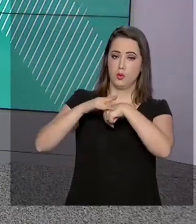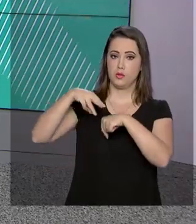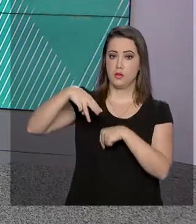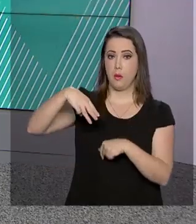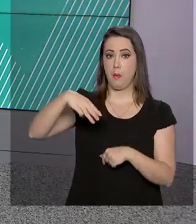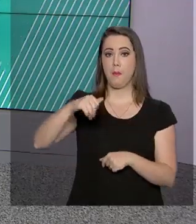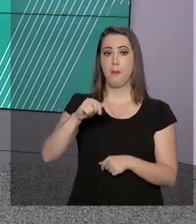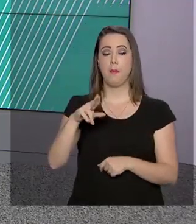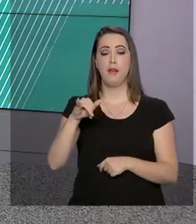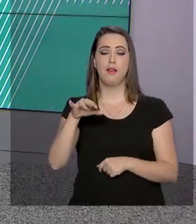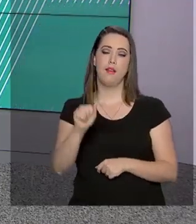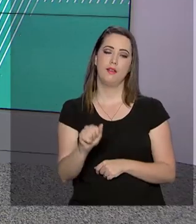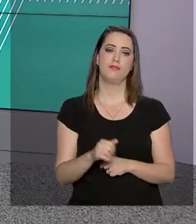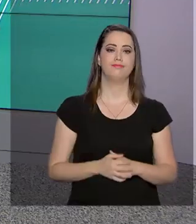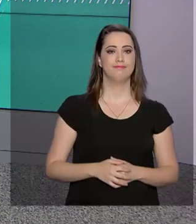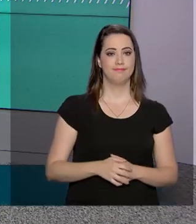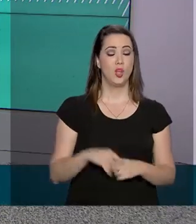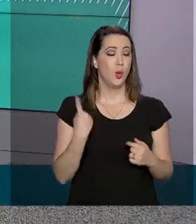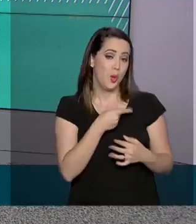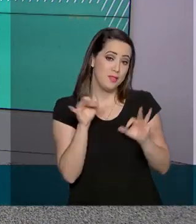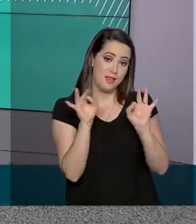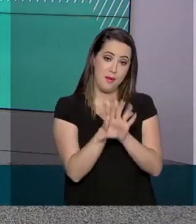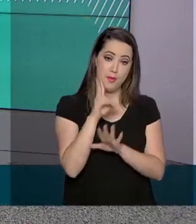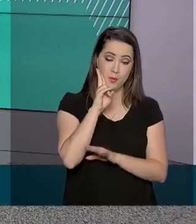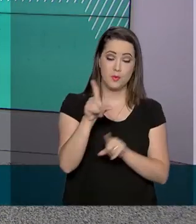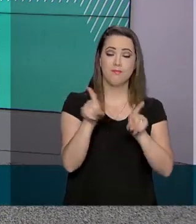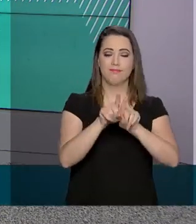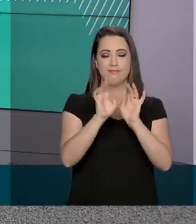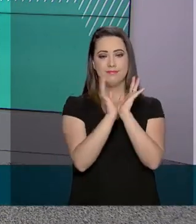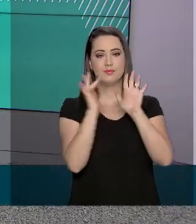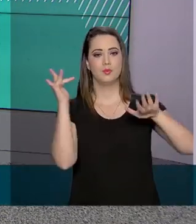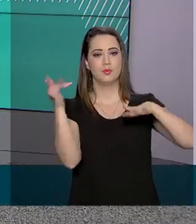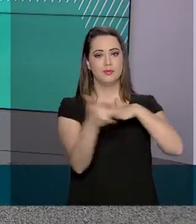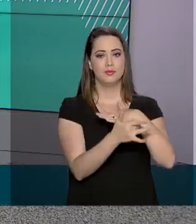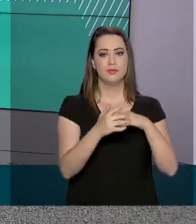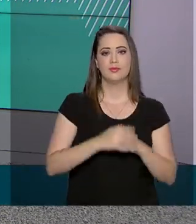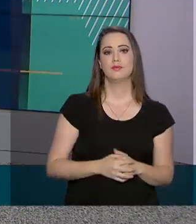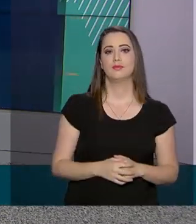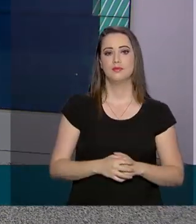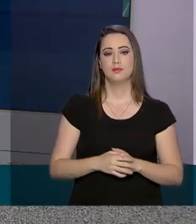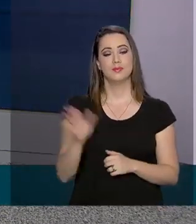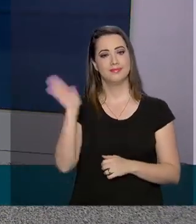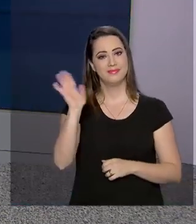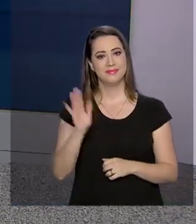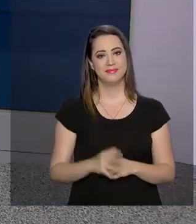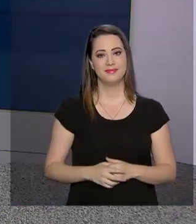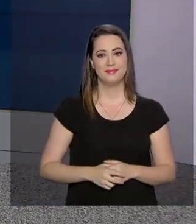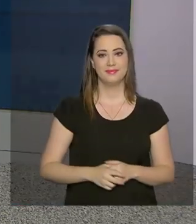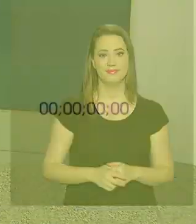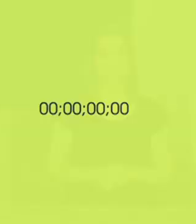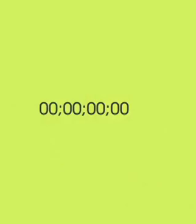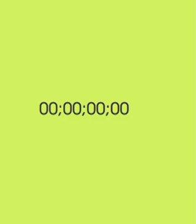O governo agora termina aqui. Acompanhe a gente também pelas nossas redes sociais. Até a próxima!